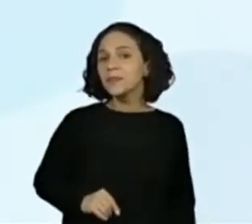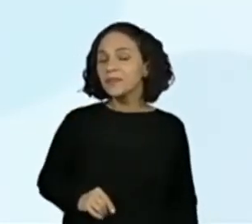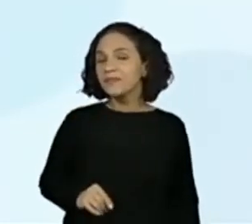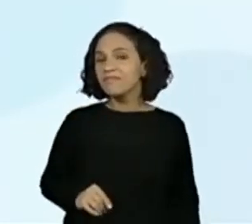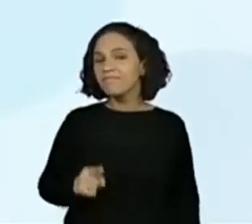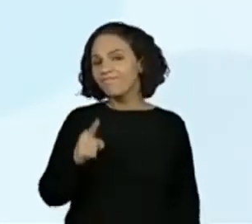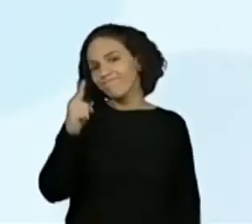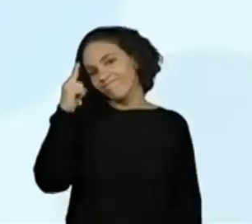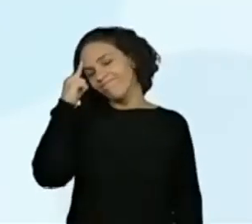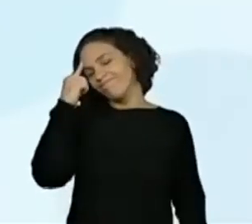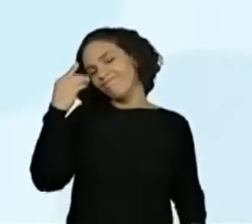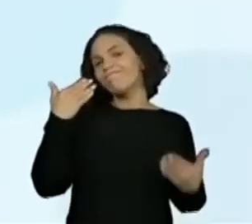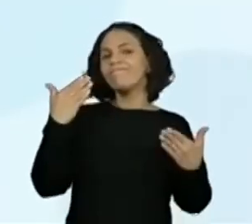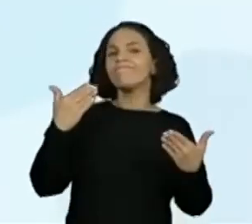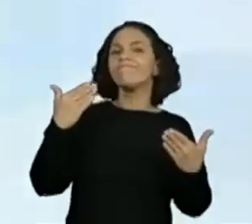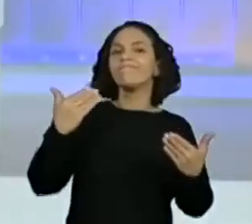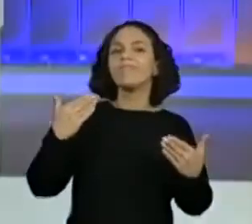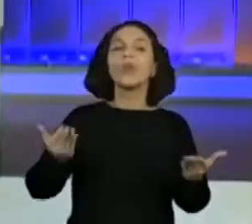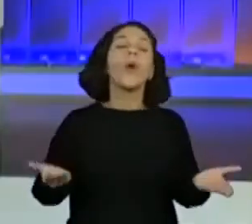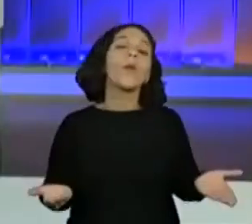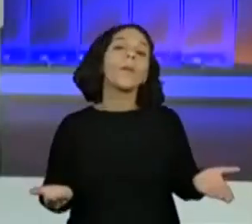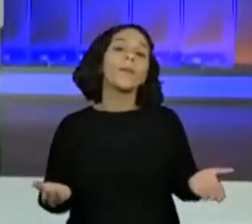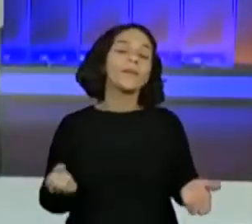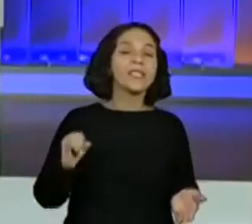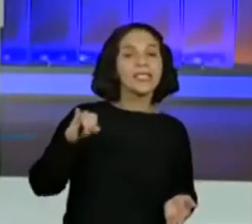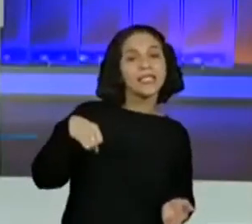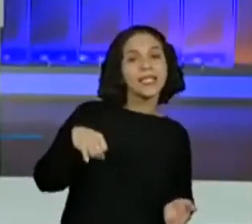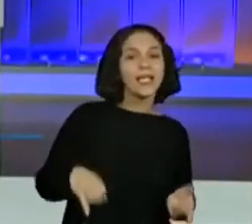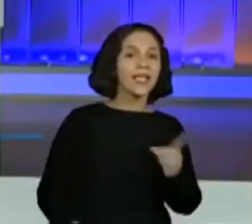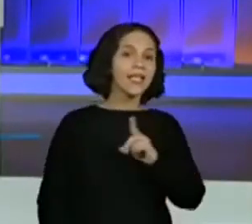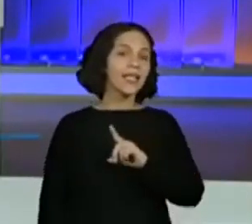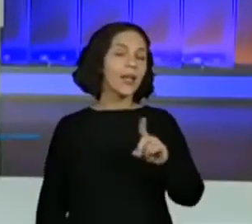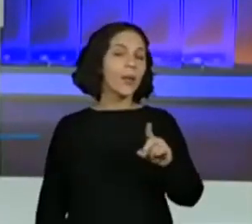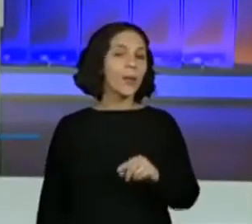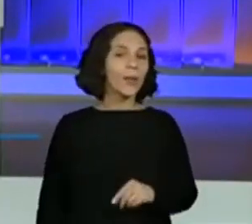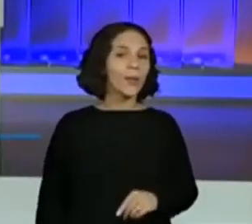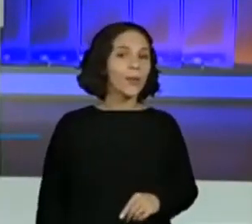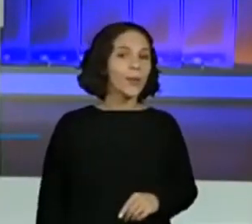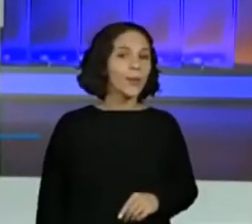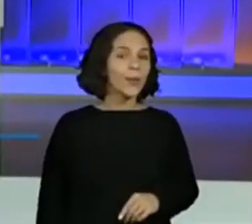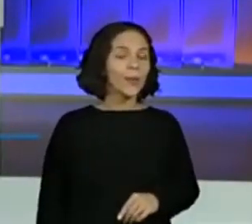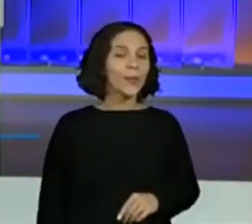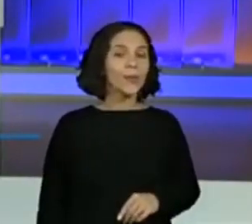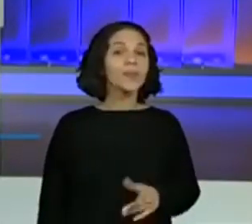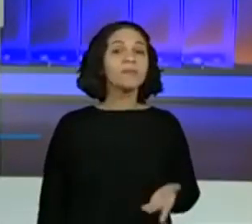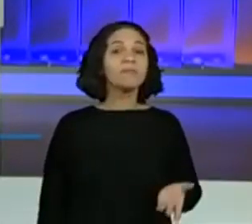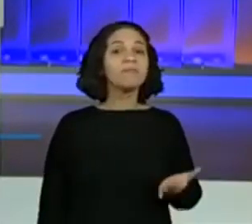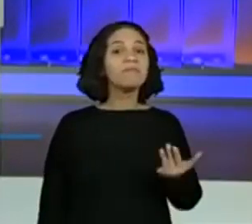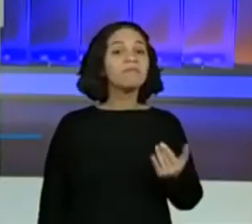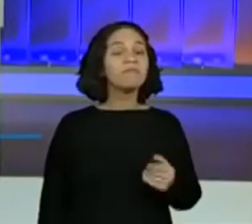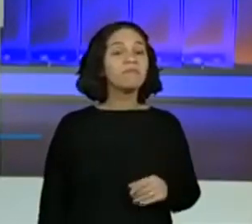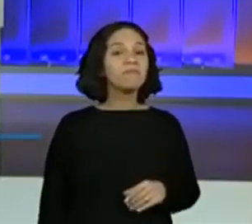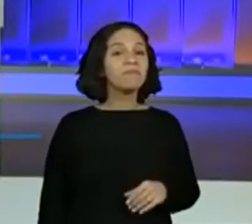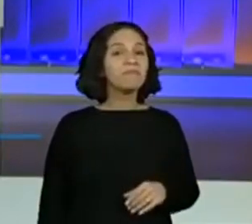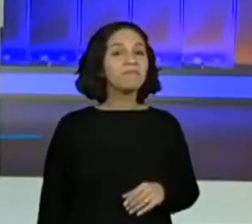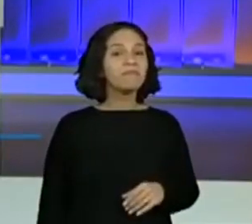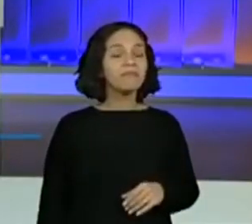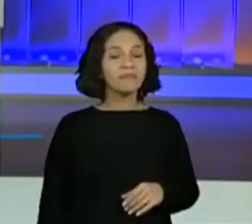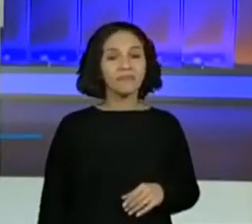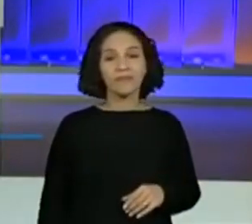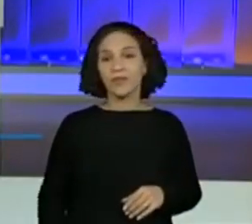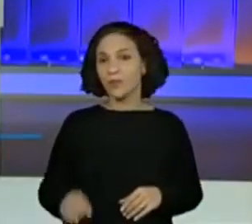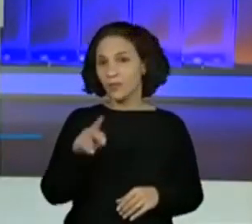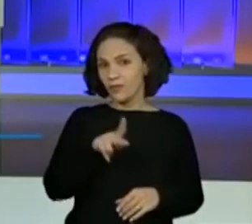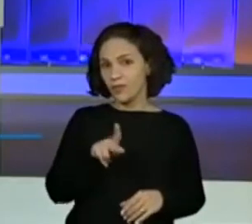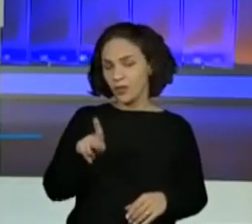Estimem aí junto comigo, sim ou não? 1934. E aí? A professora Juliana disse